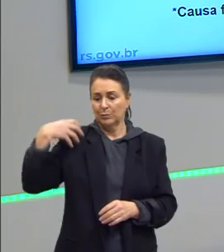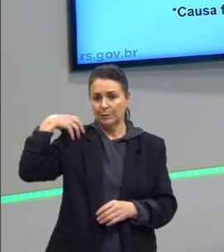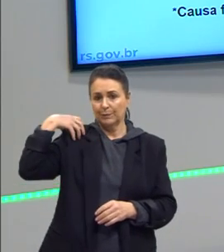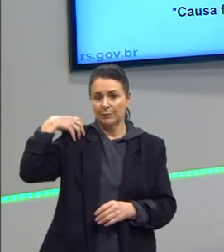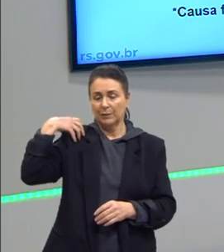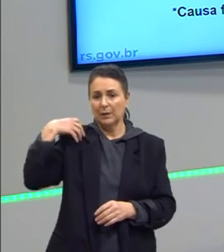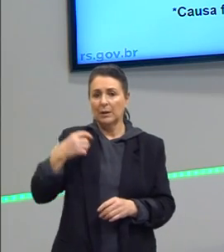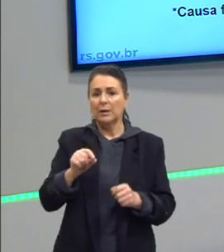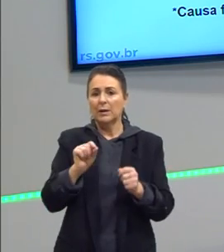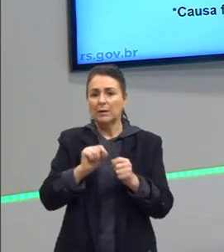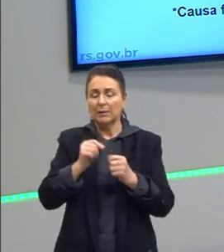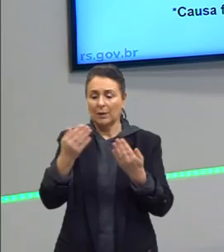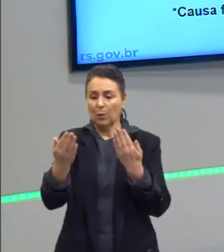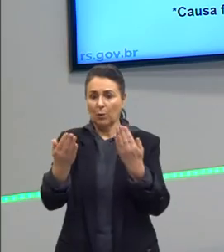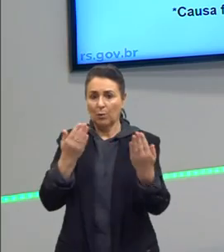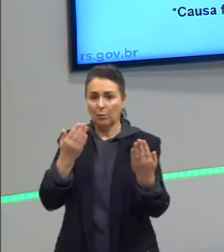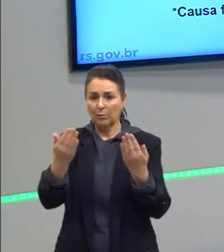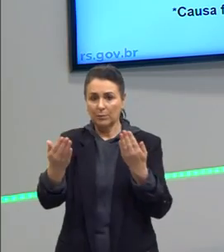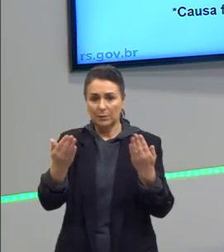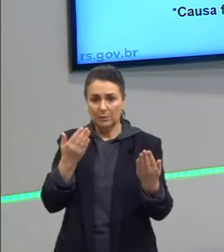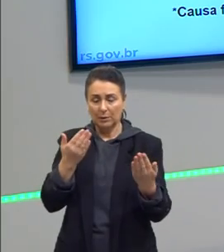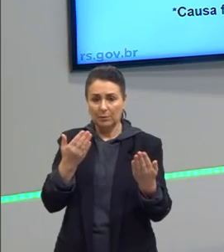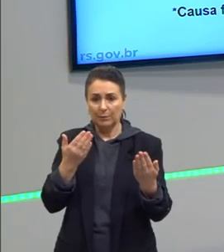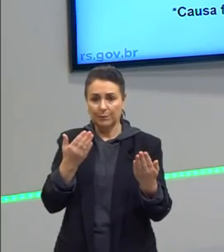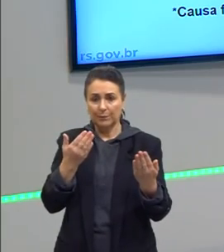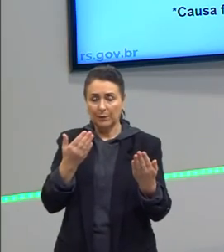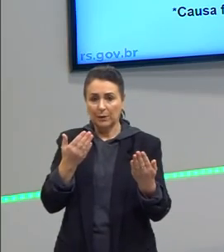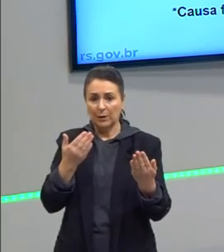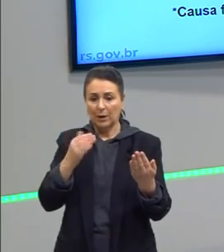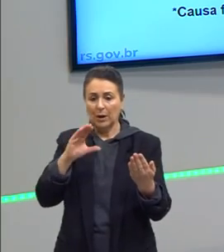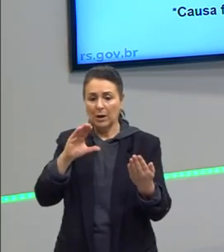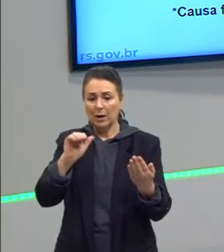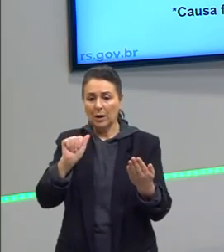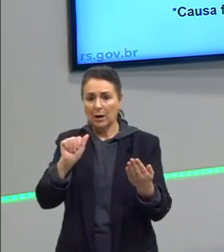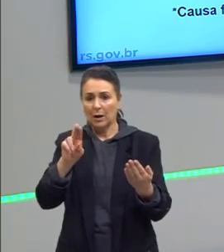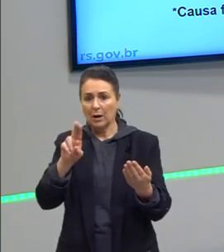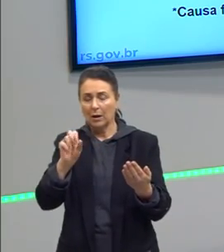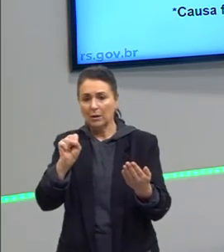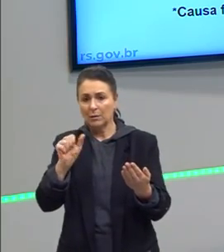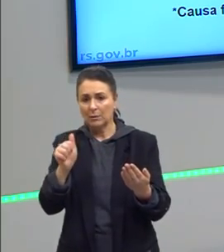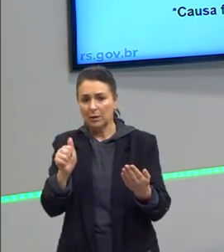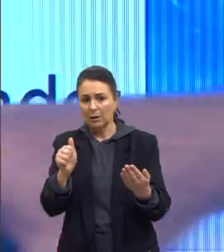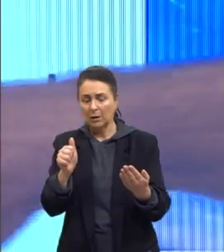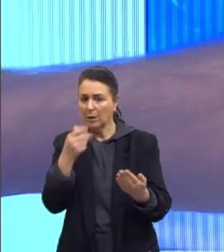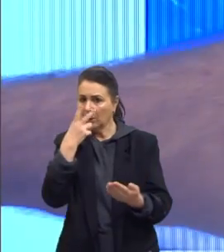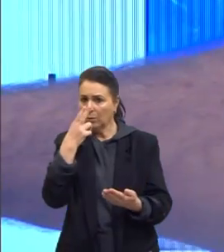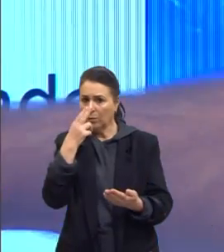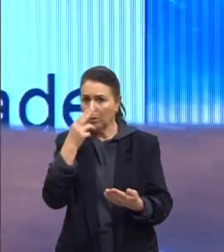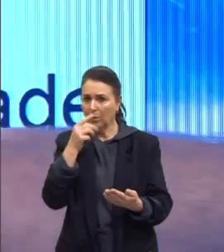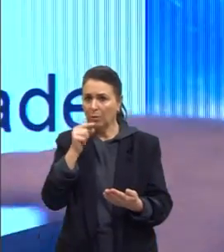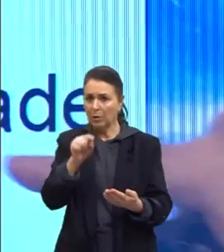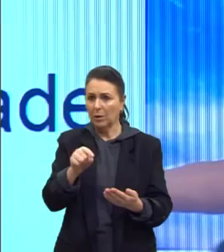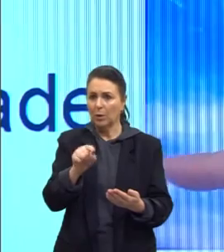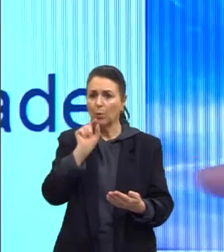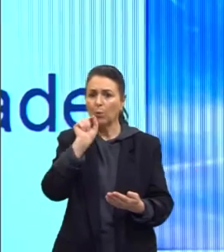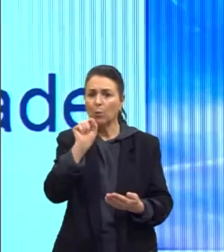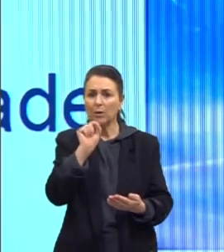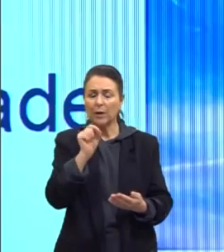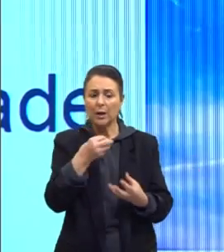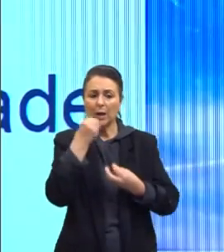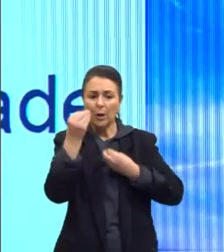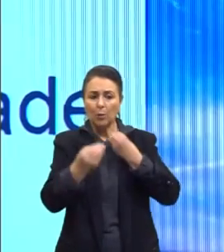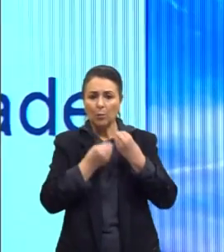essa comparação das causas. Então olha, causa, aquilo que o ser é feito. No caso, o mármore aqui. Aquilo que define como